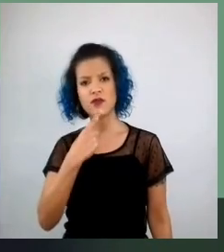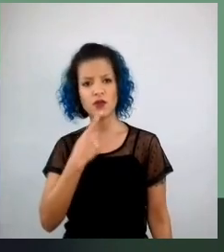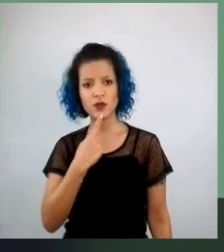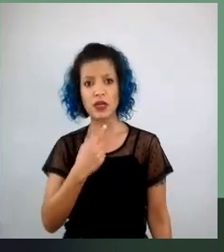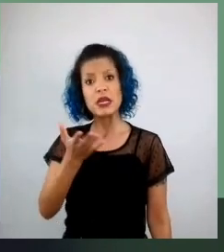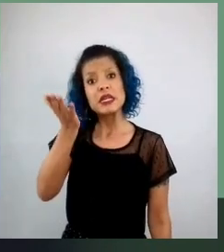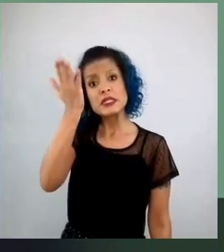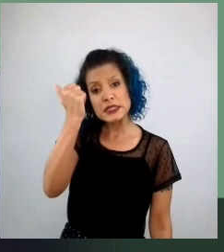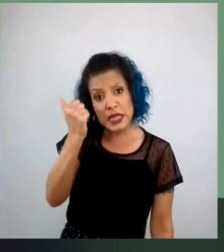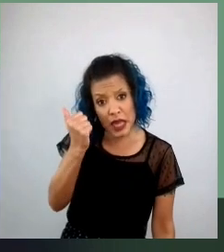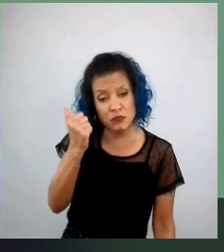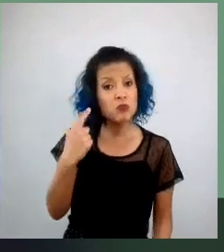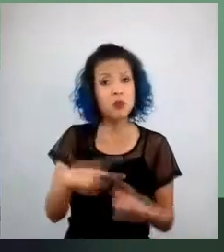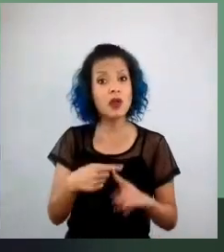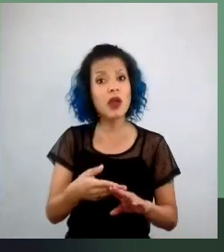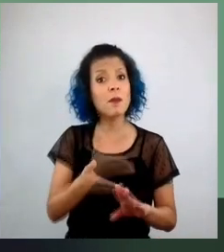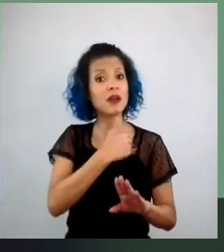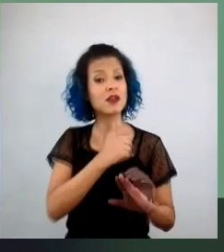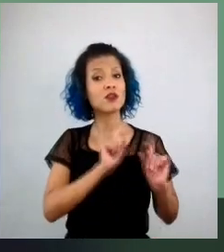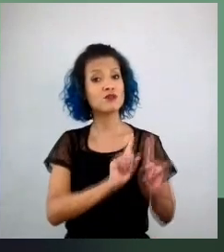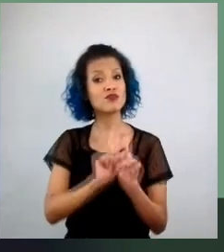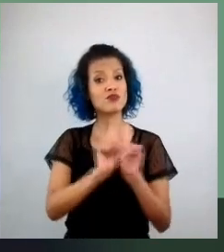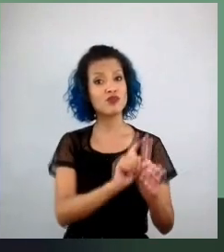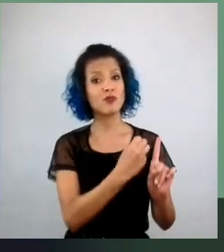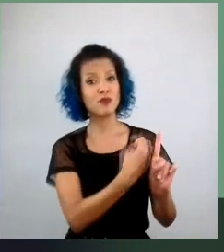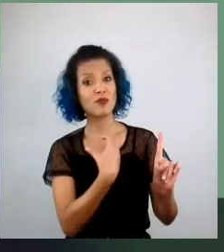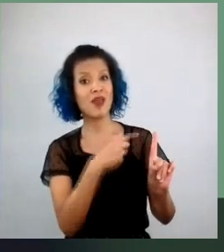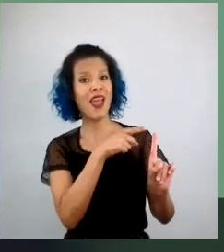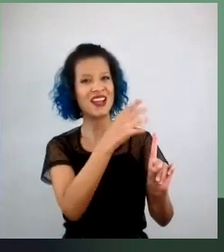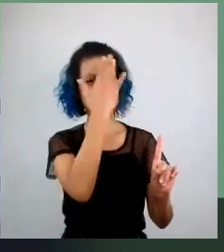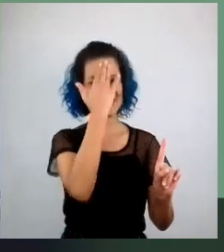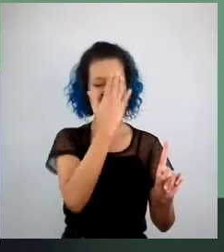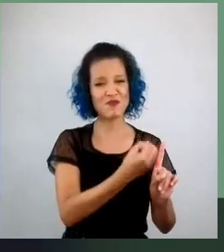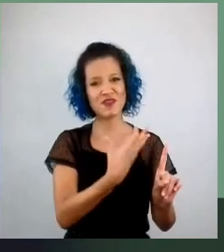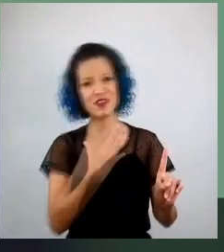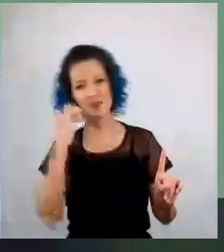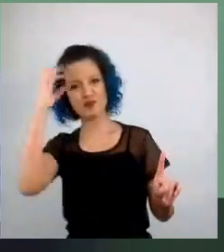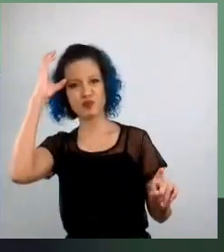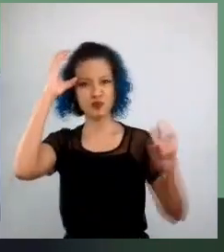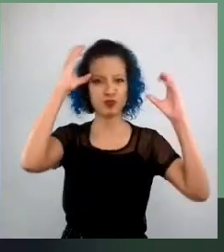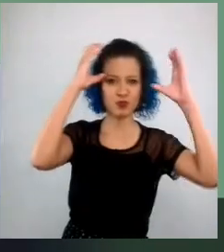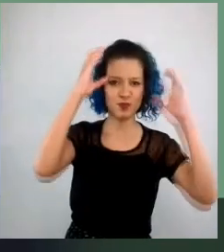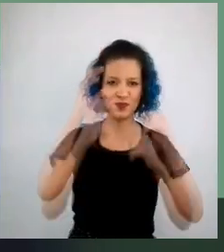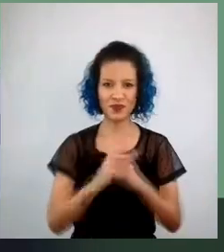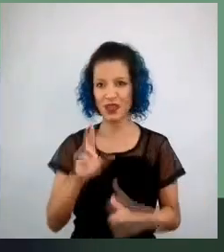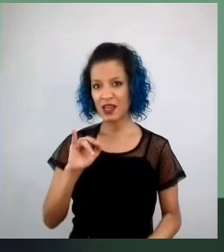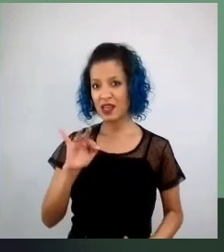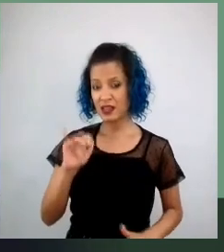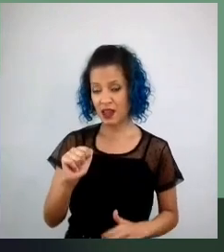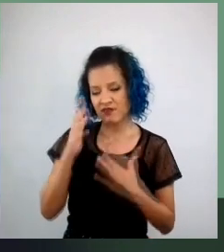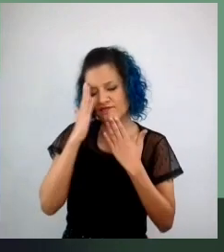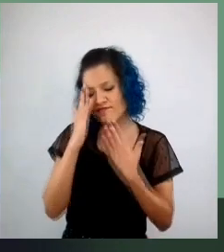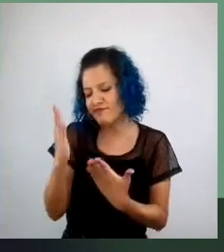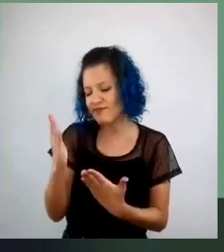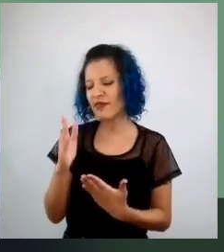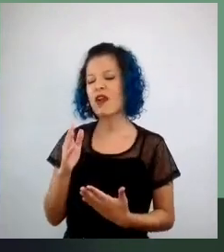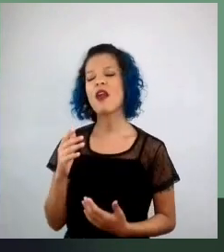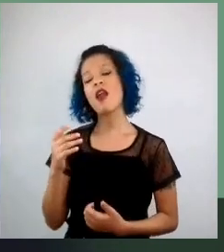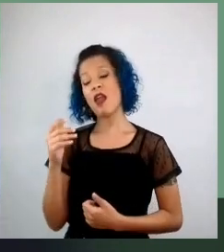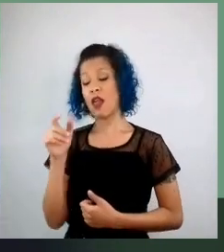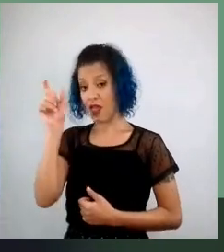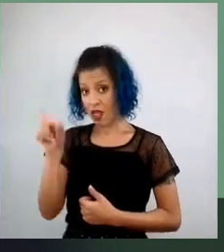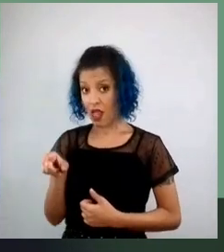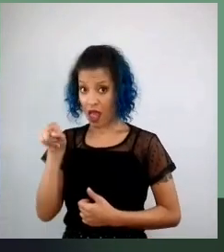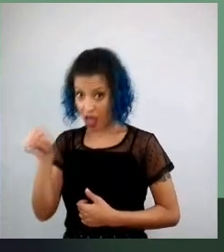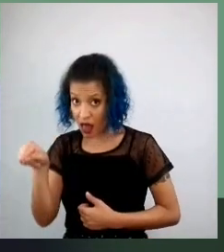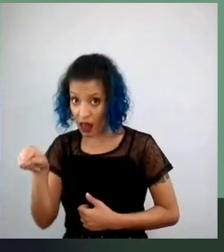sabia, então eu agradeço muito a Rita Almeida, a Rita Almeida foi para mim o que eu, pelas palavras desses queridos,